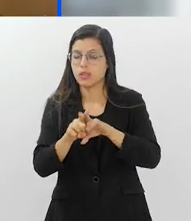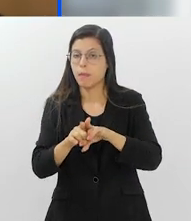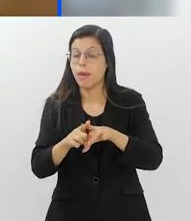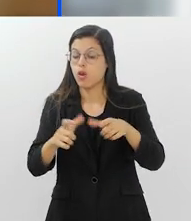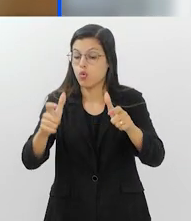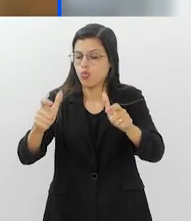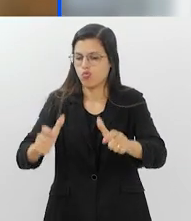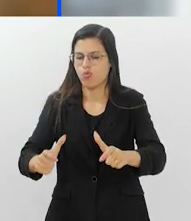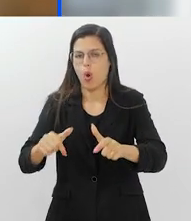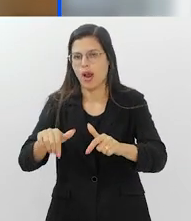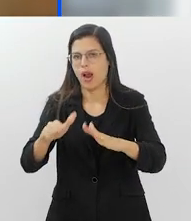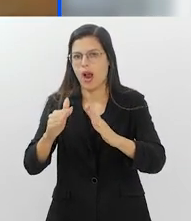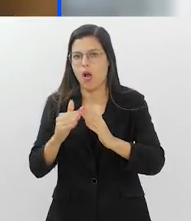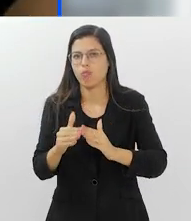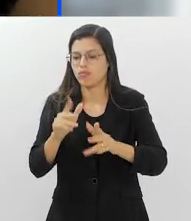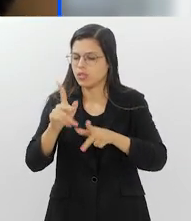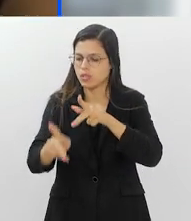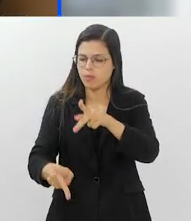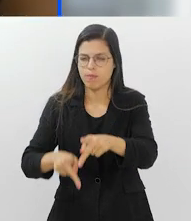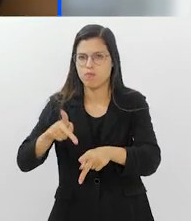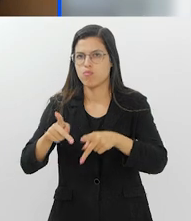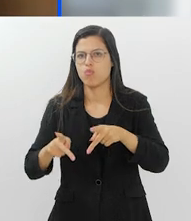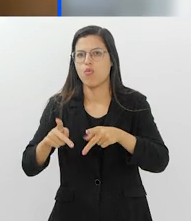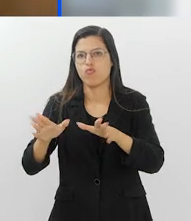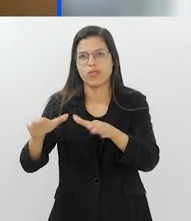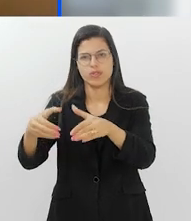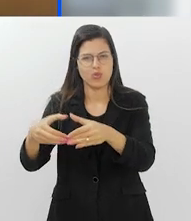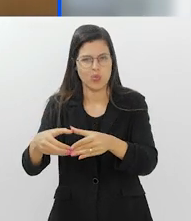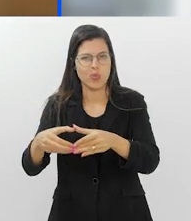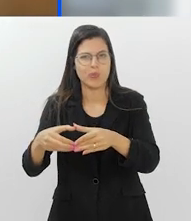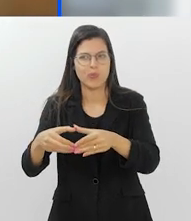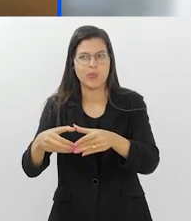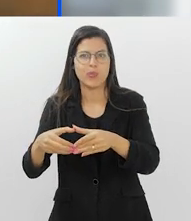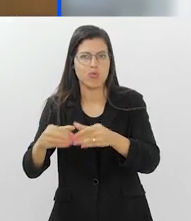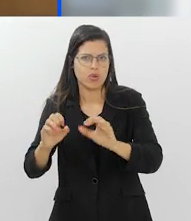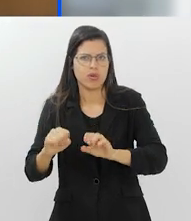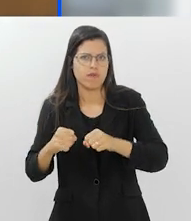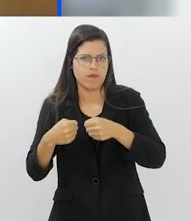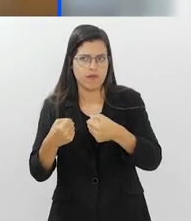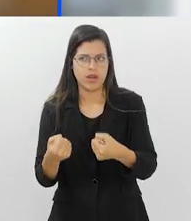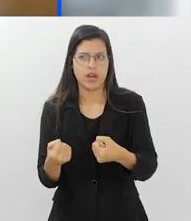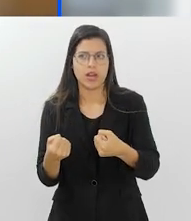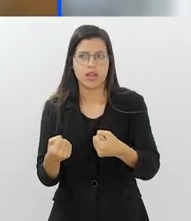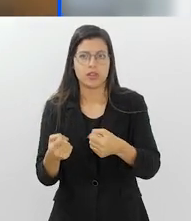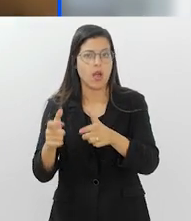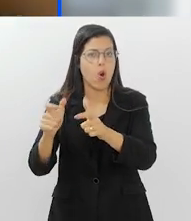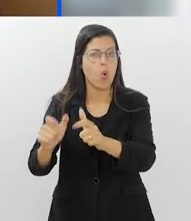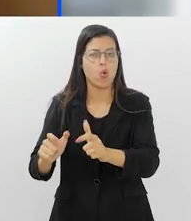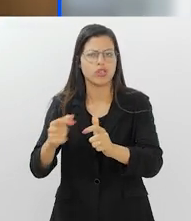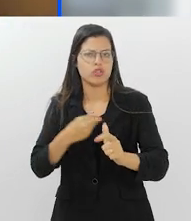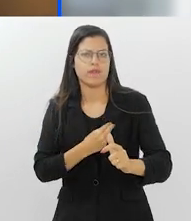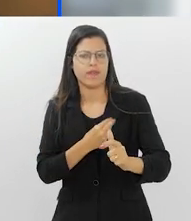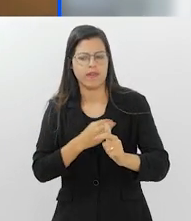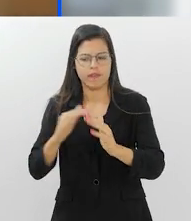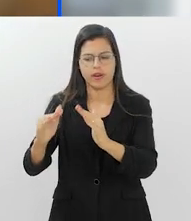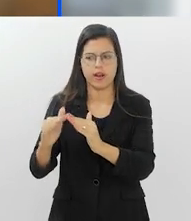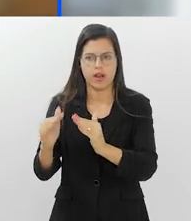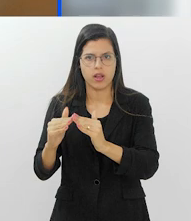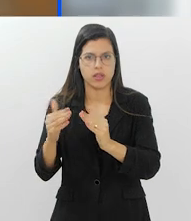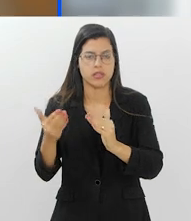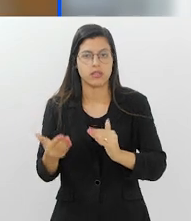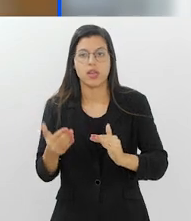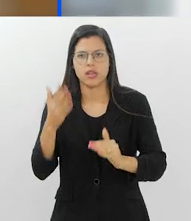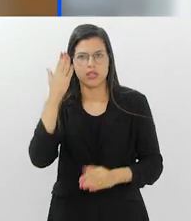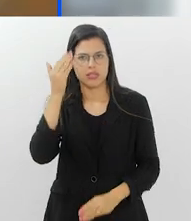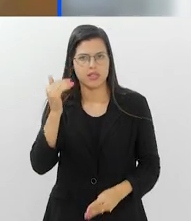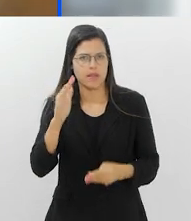habitacionais que essa população enfrenta, né? Onde elas vivem. Porque a